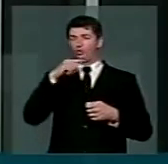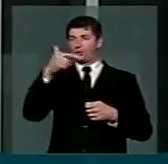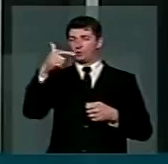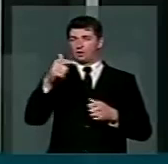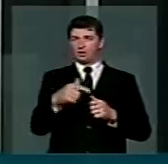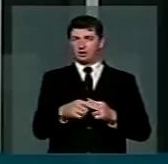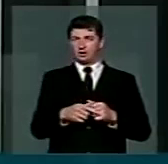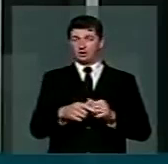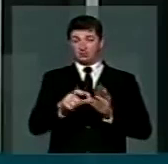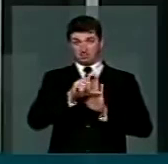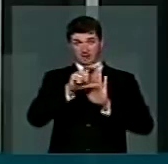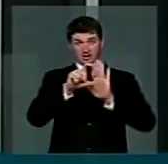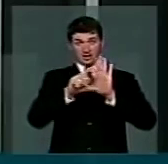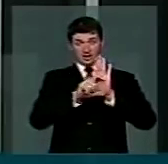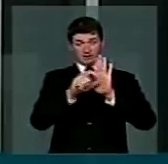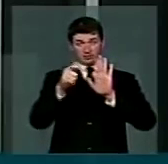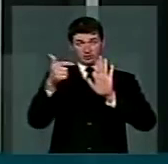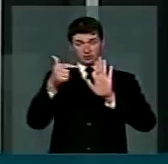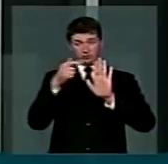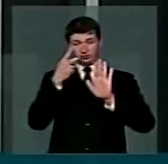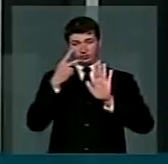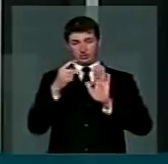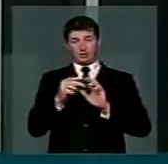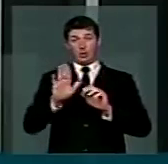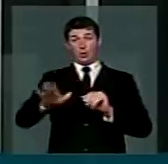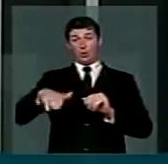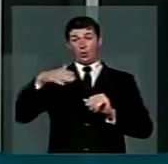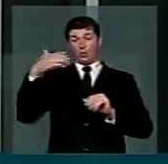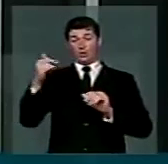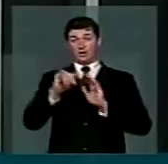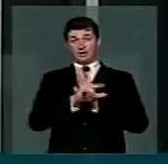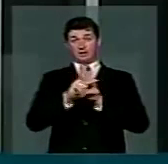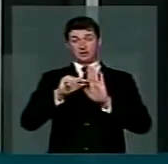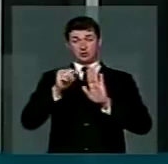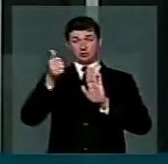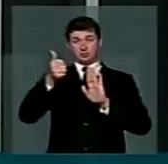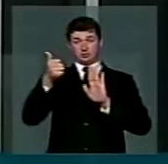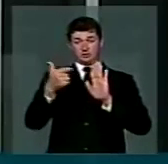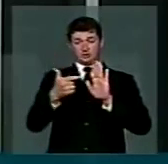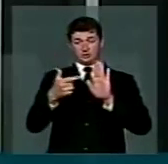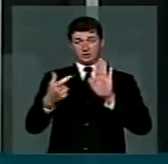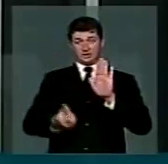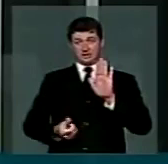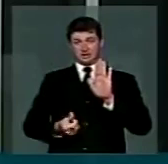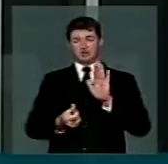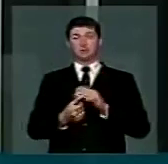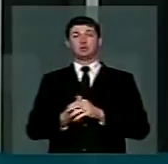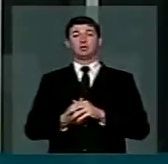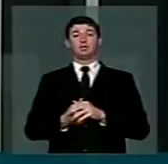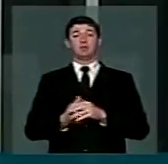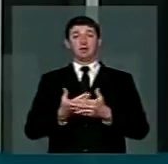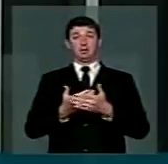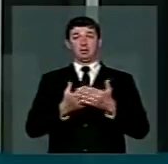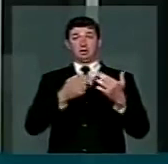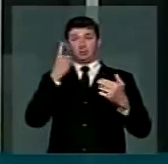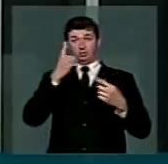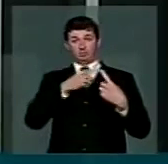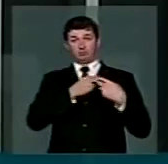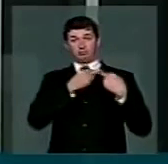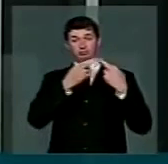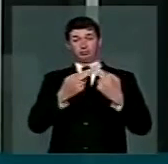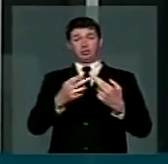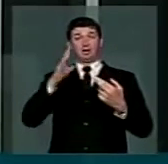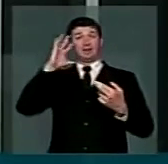O parágrafo segundo diz, nos casos do inciso primeiro, segundo e sexto, a perda do mandato será